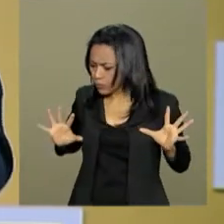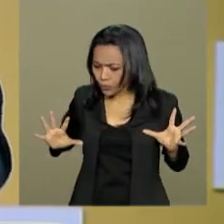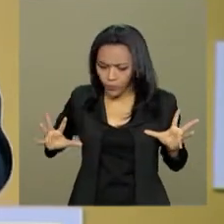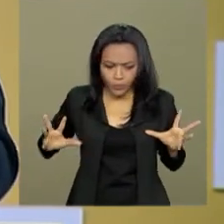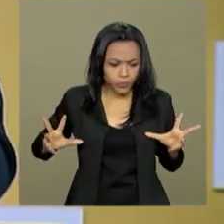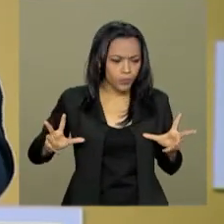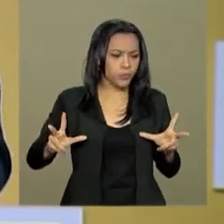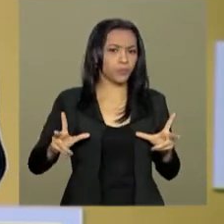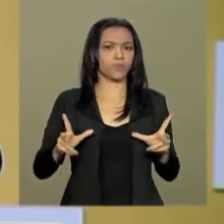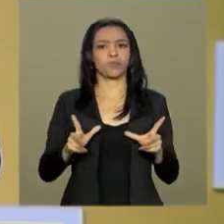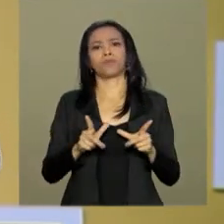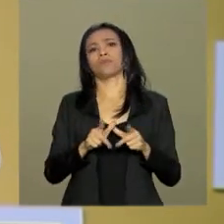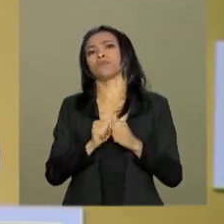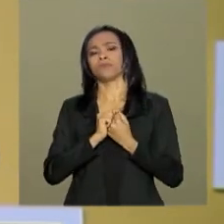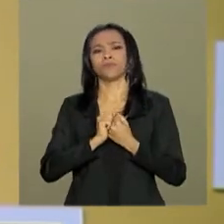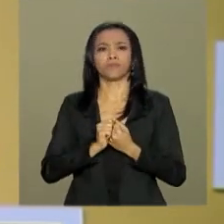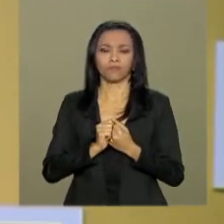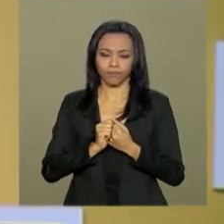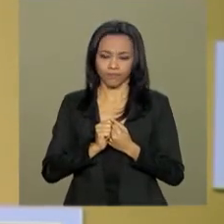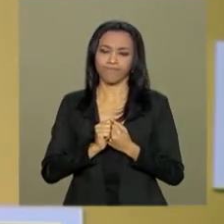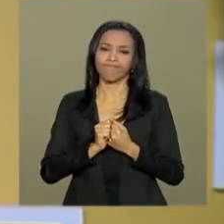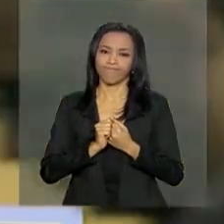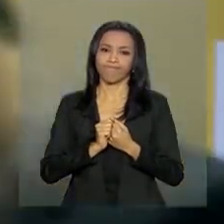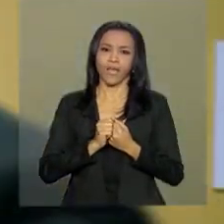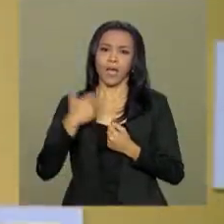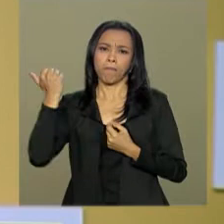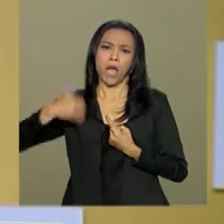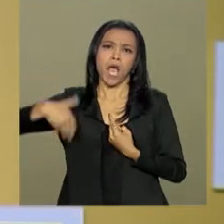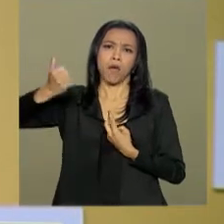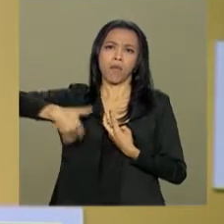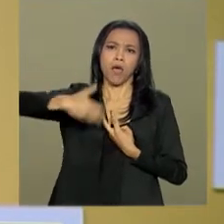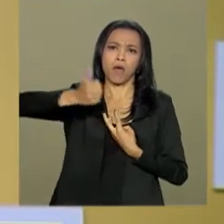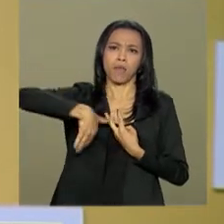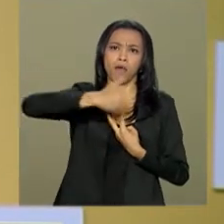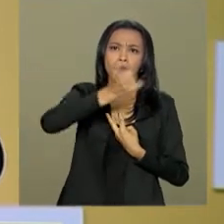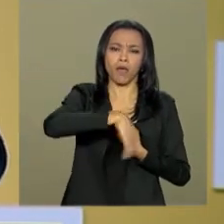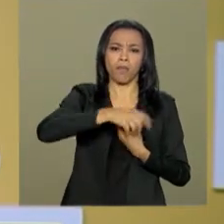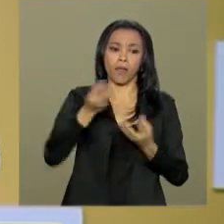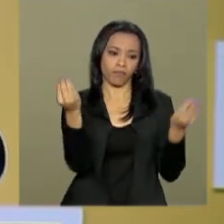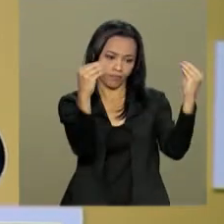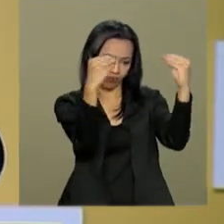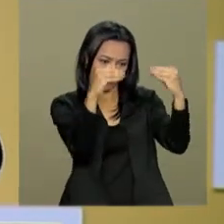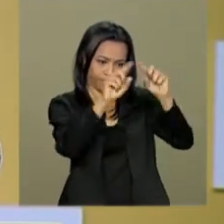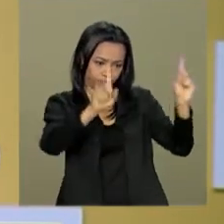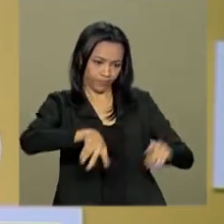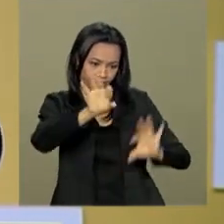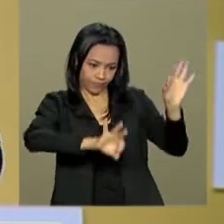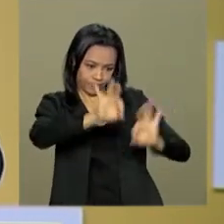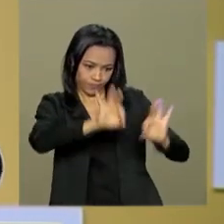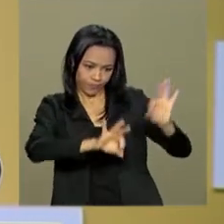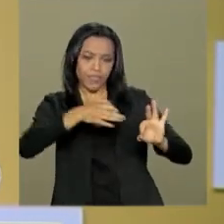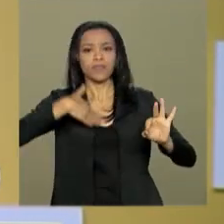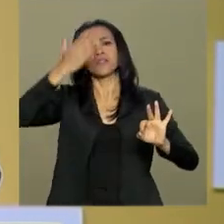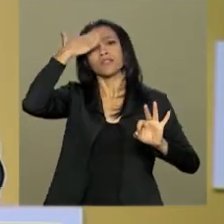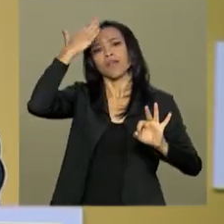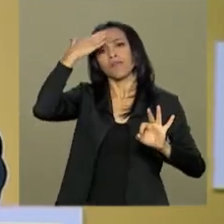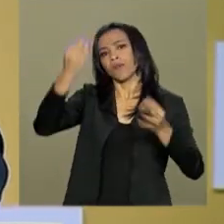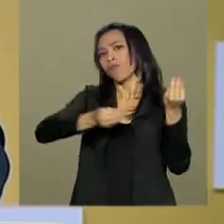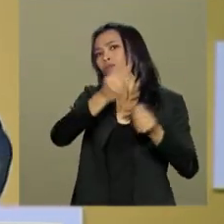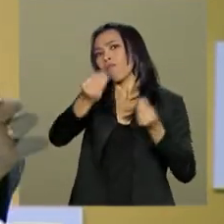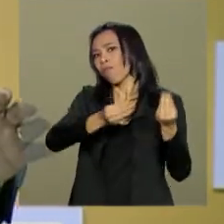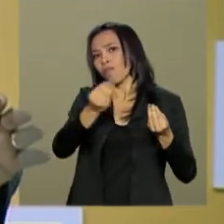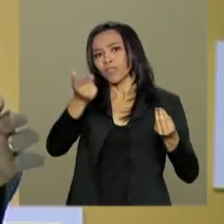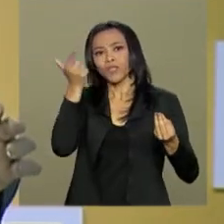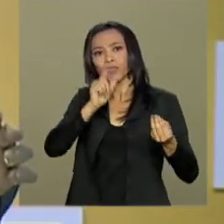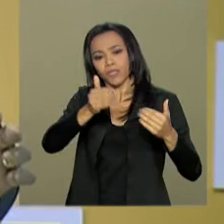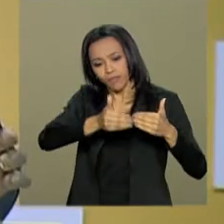foram ouvidos durante a construção desse Plano Safra, sabiam qual era o tamanho e aonde nós deveríamos ir. Então,